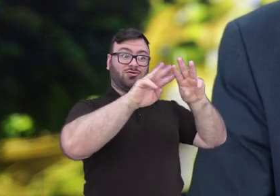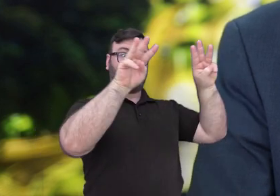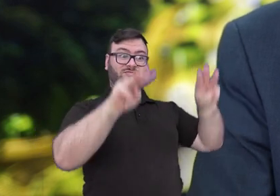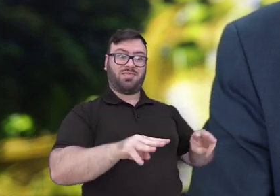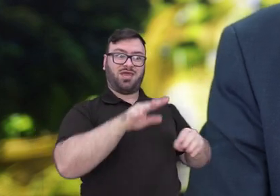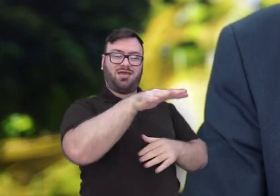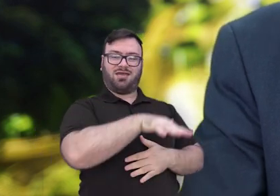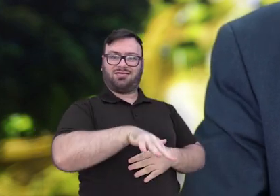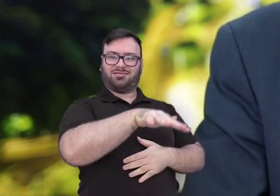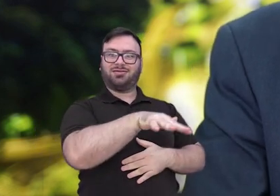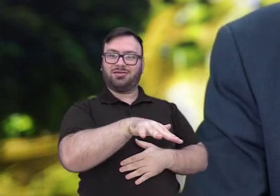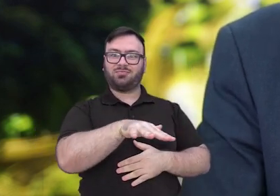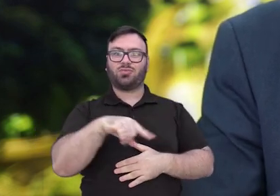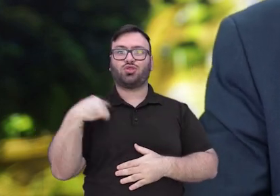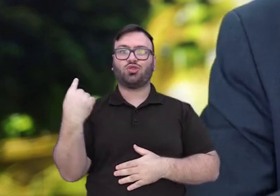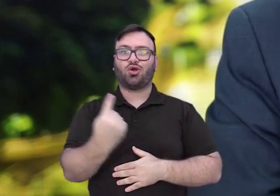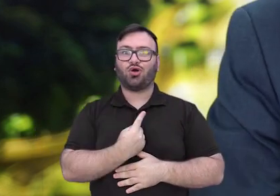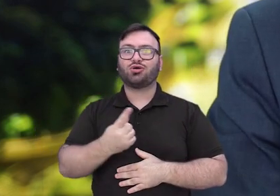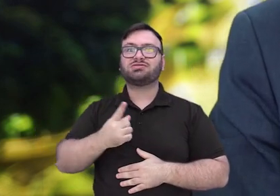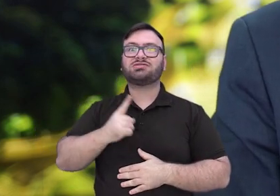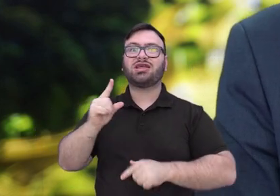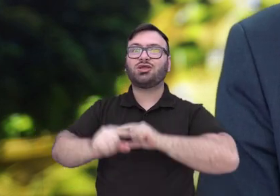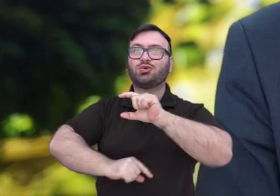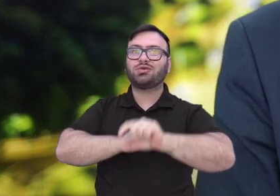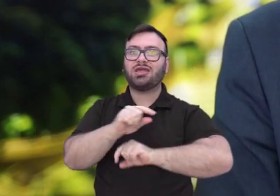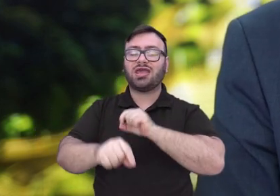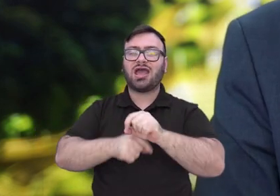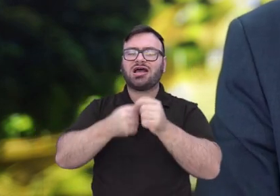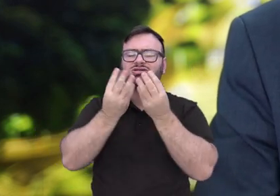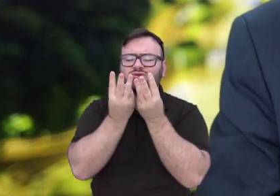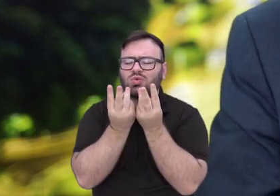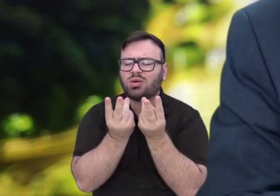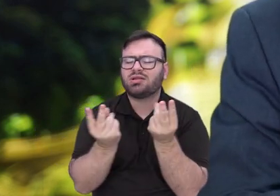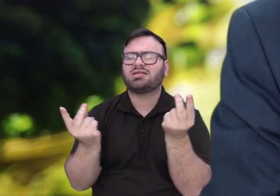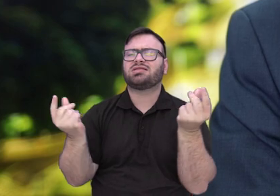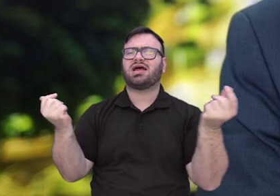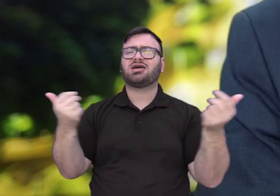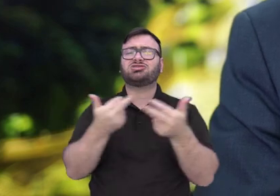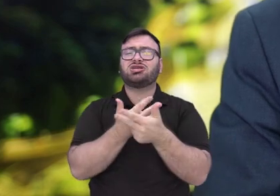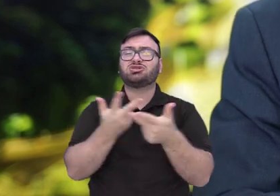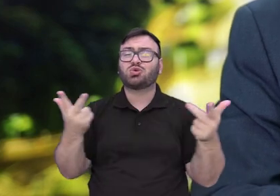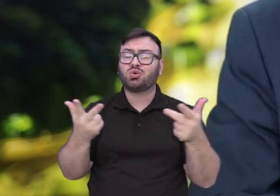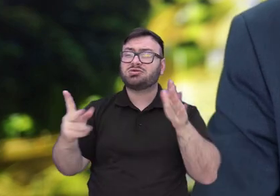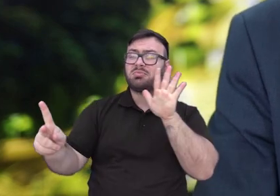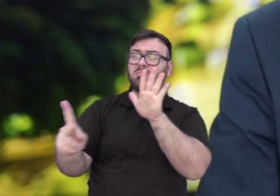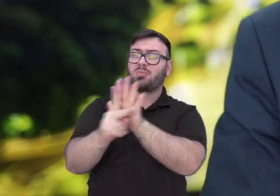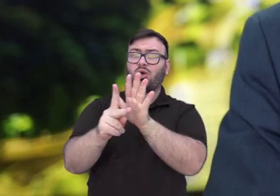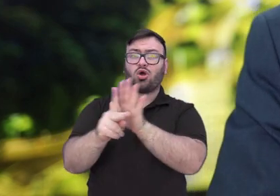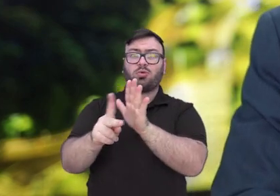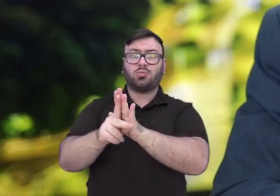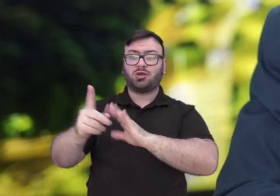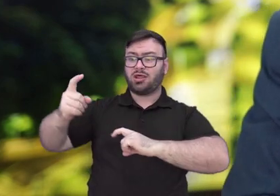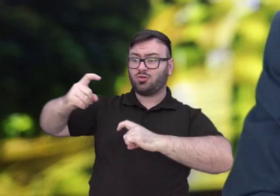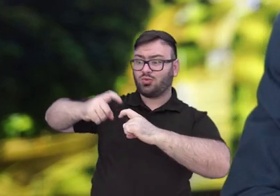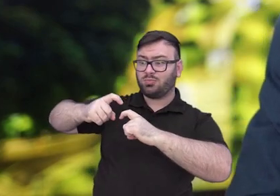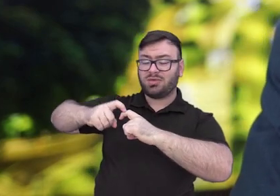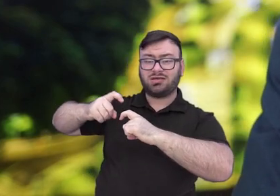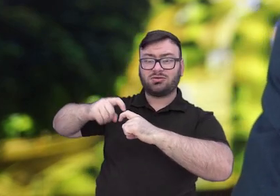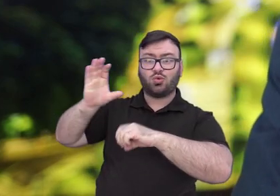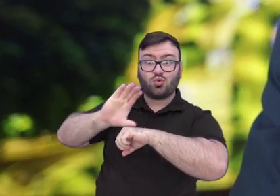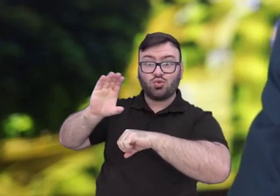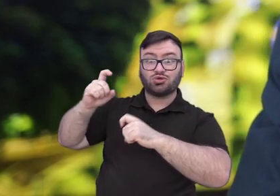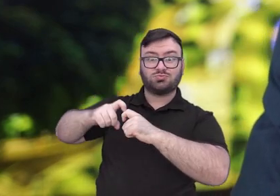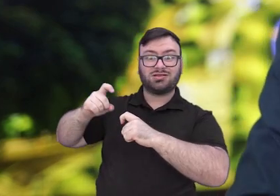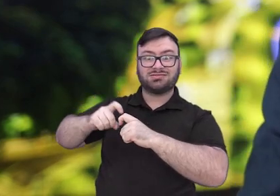estamos recebendo os benefícios daquilo que uma universidade com curso de medicina pode